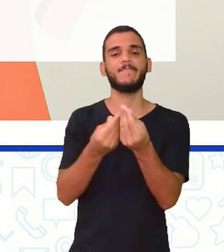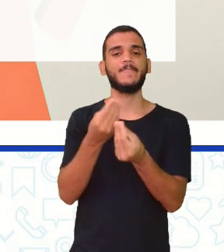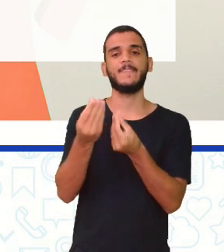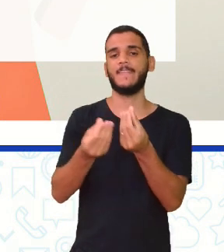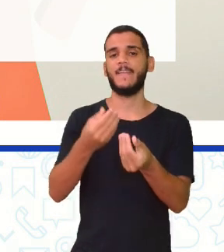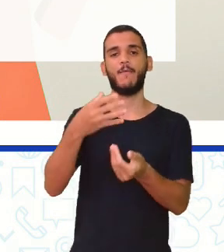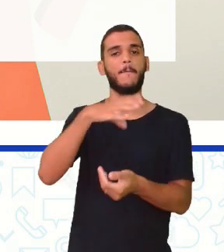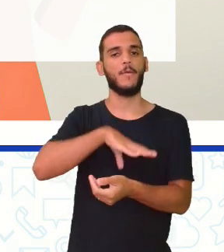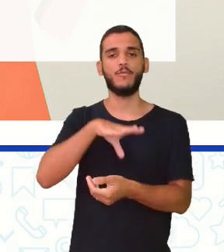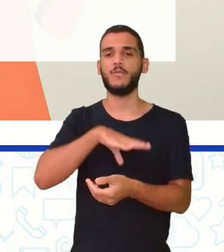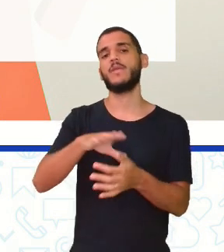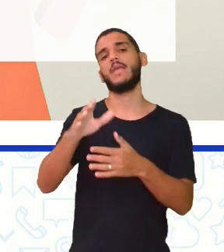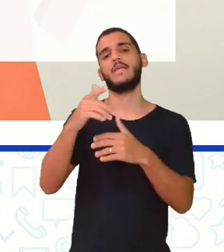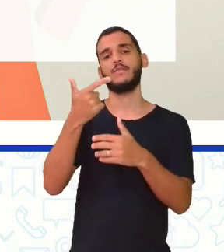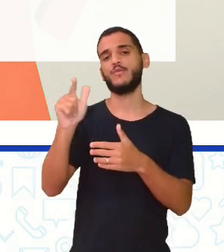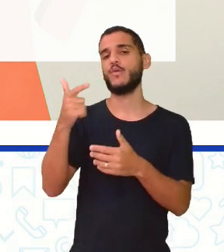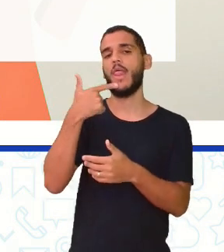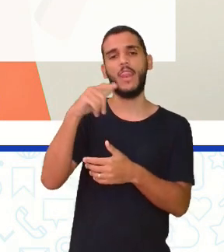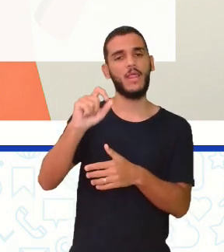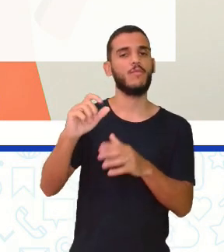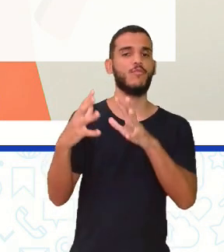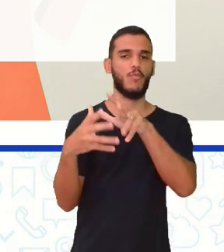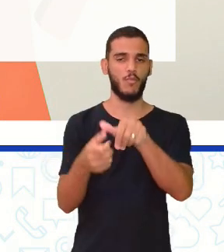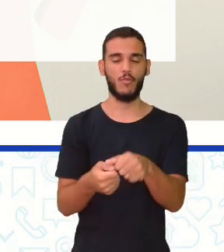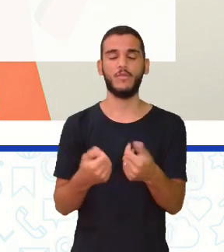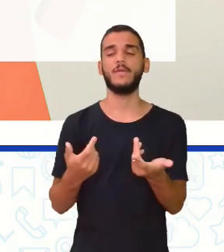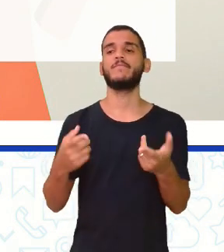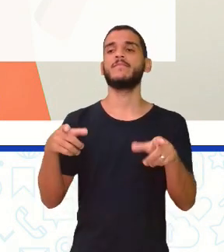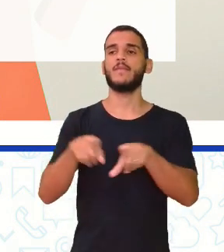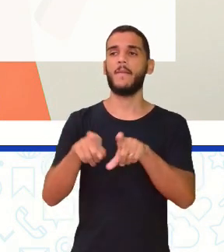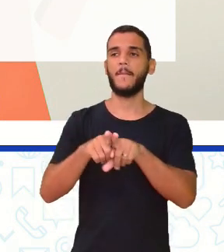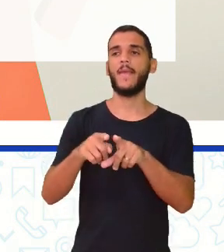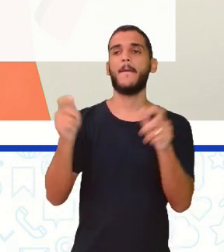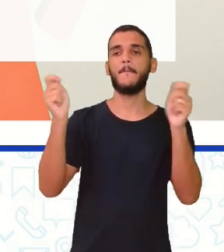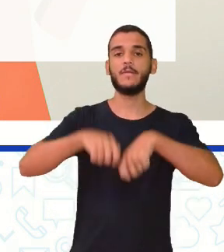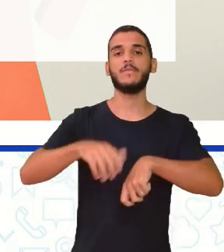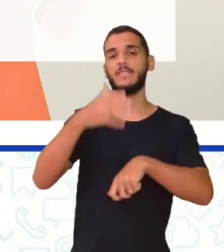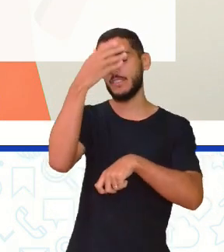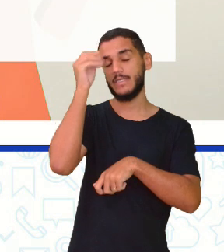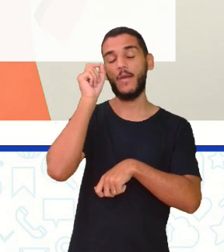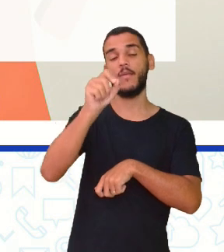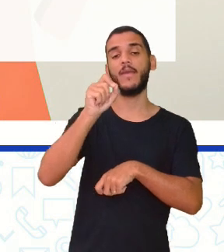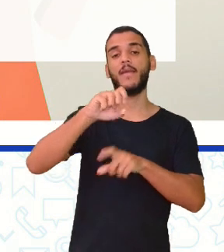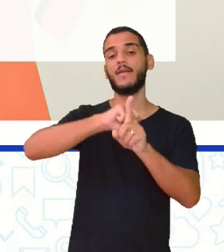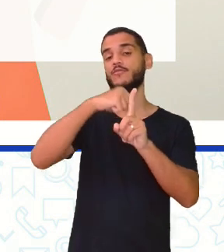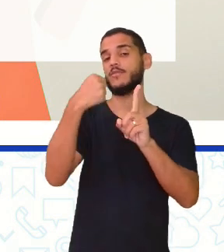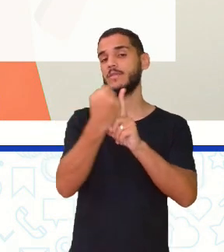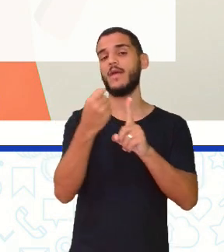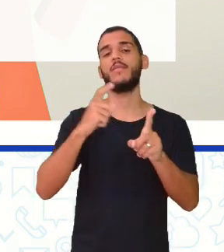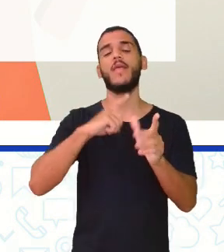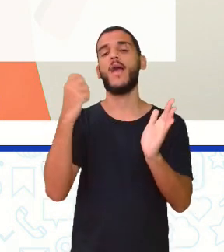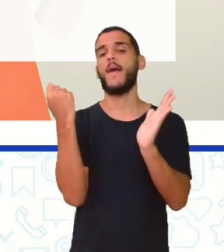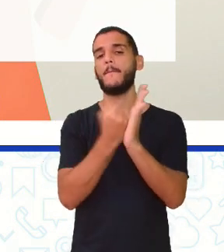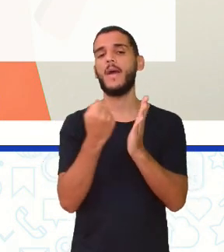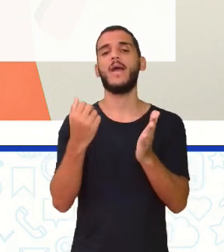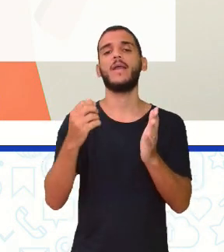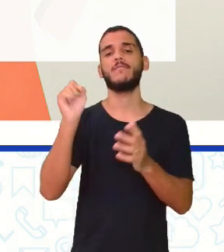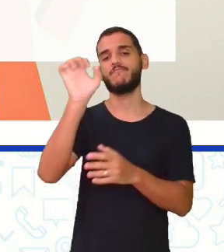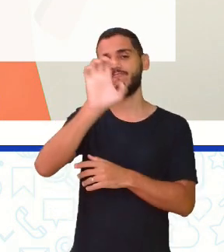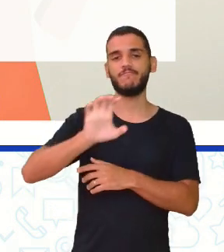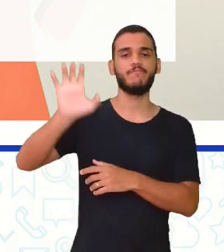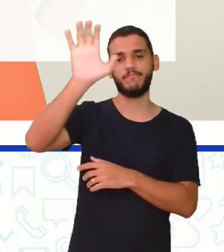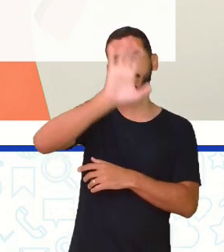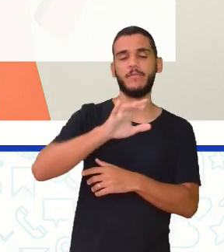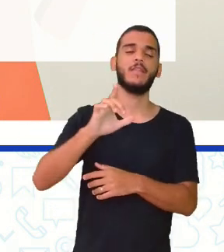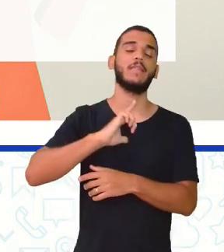históricas e regionais. E a gente não pode esquecer das sociais. Claro que há também uma marca regional no poema de